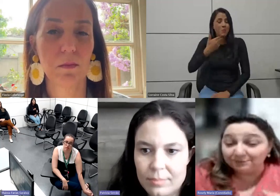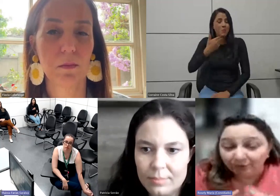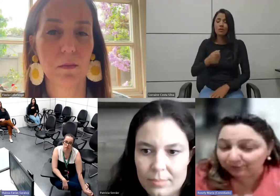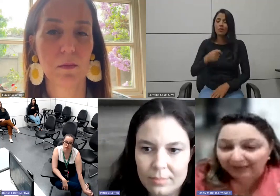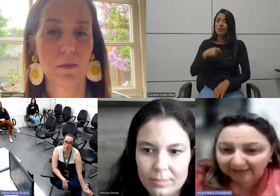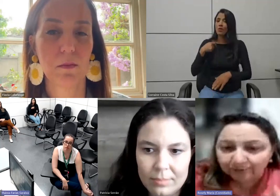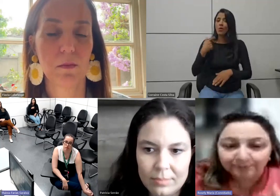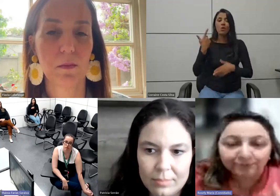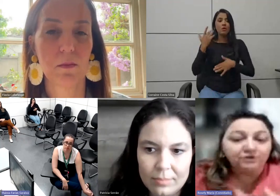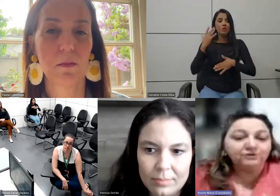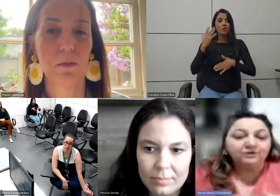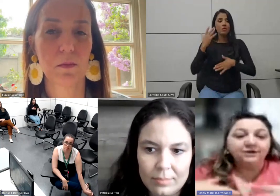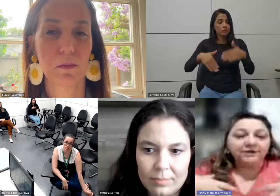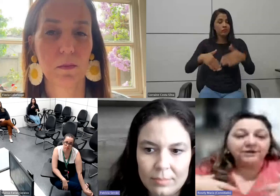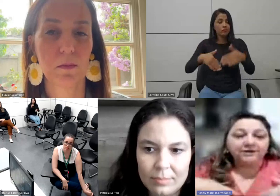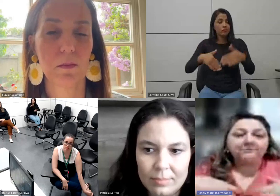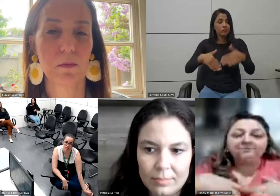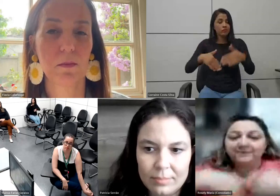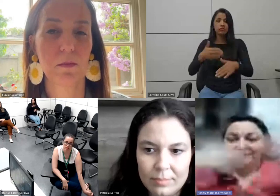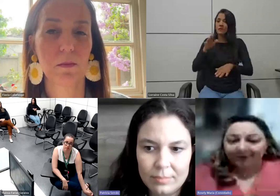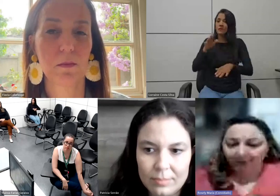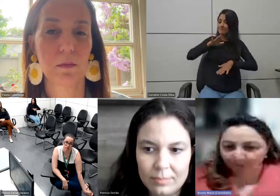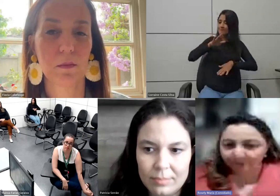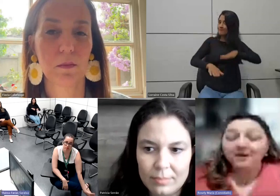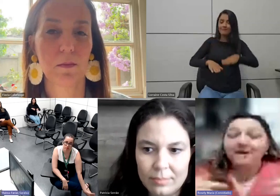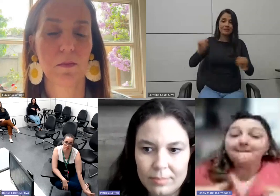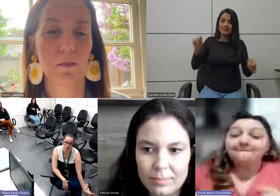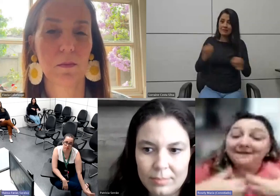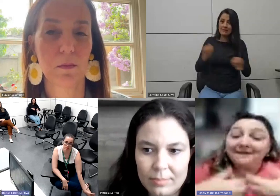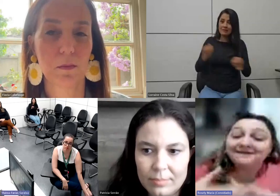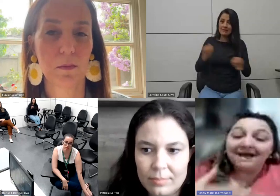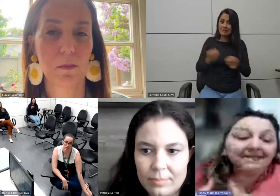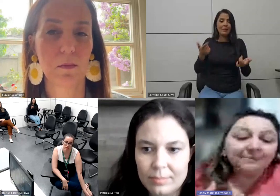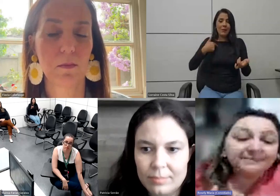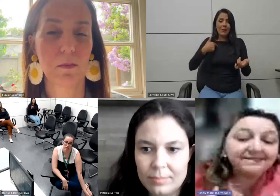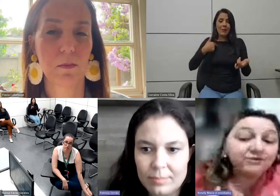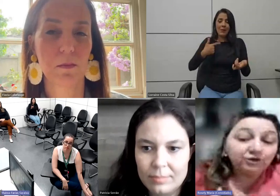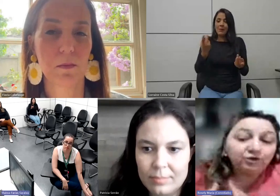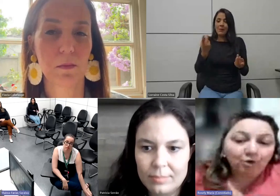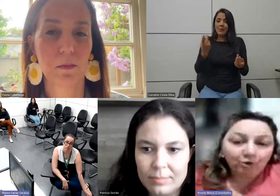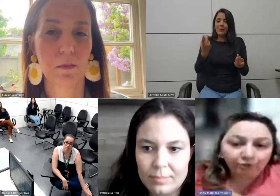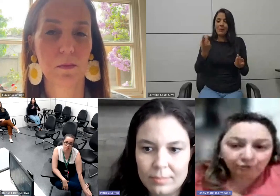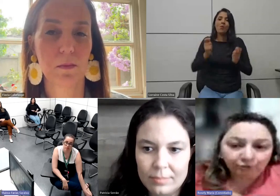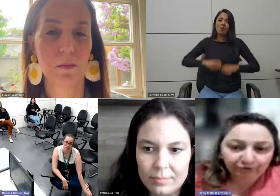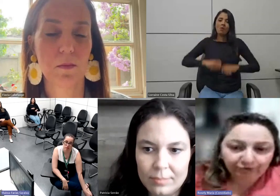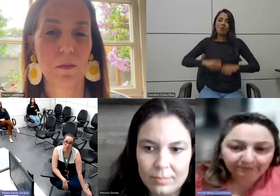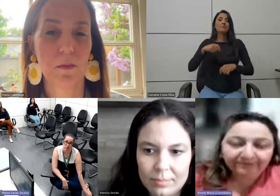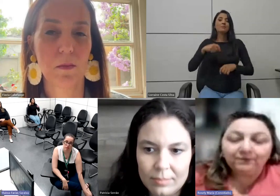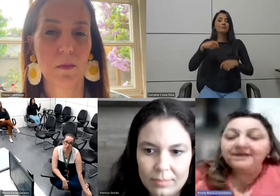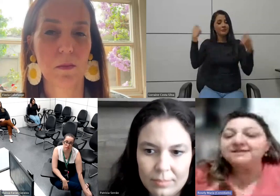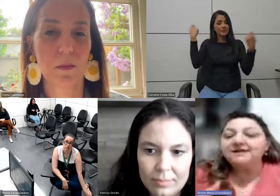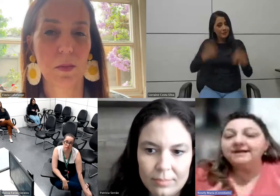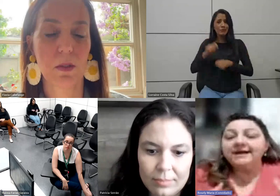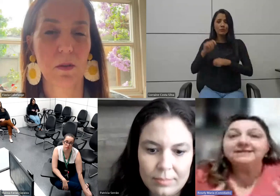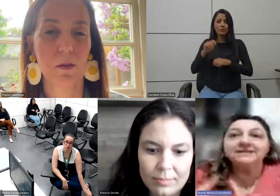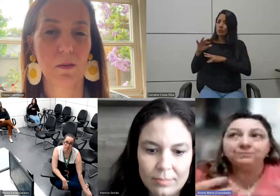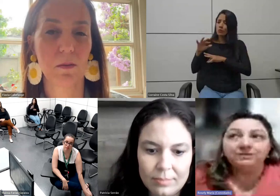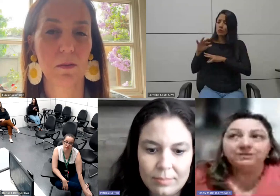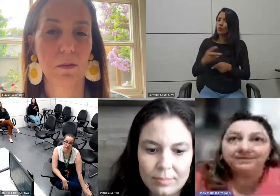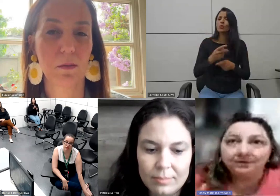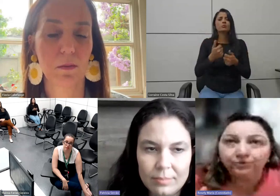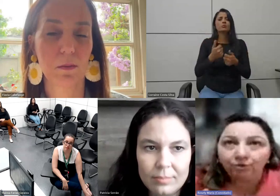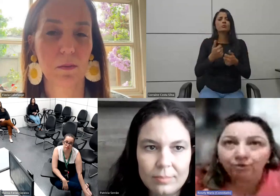dando passos muito largos para o nosso pequeno corpo mas ainda precisamos de todos. Então, essa